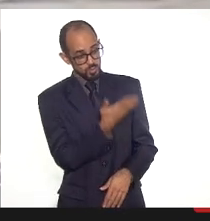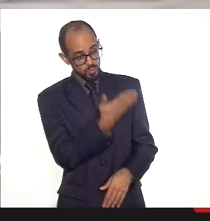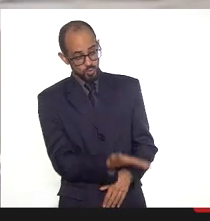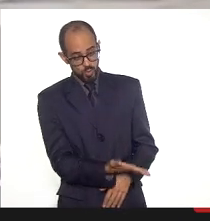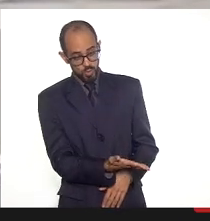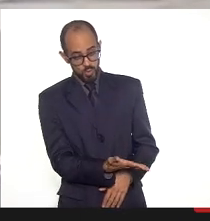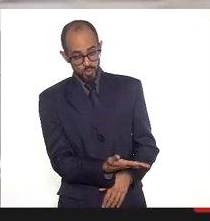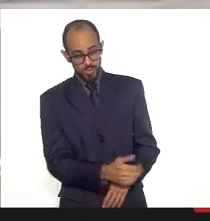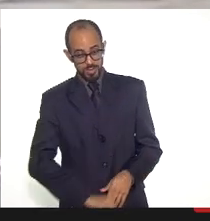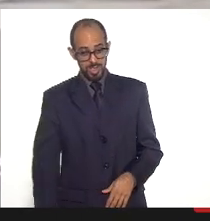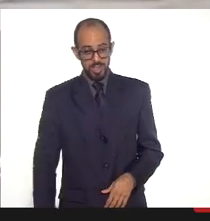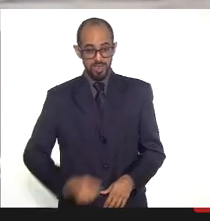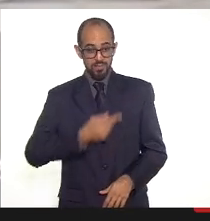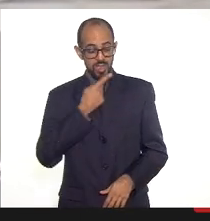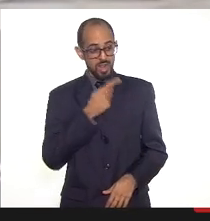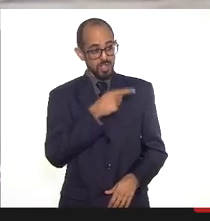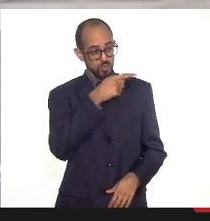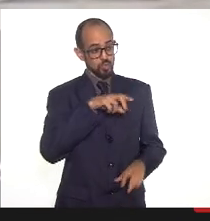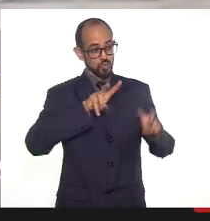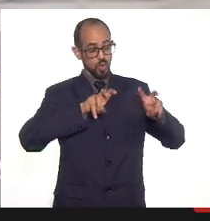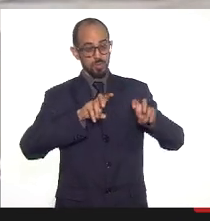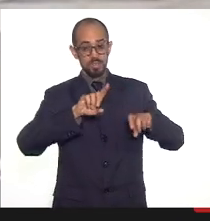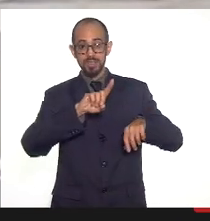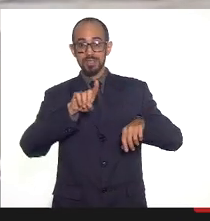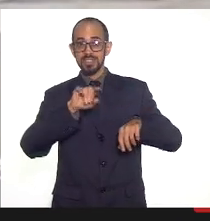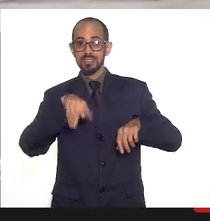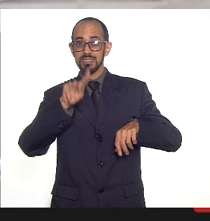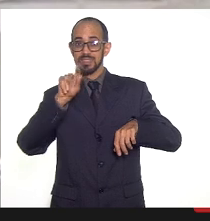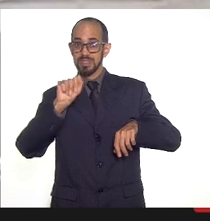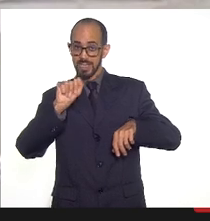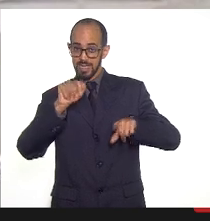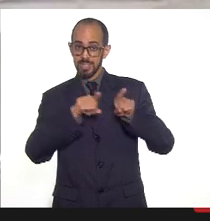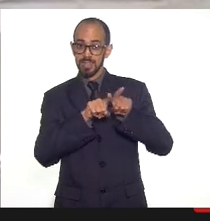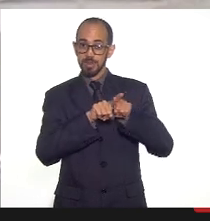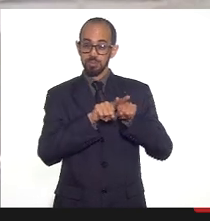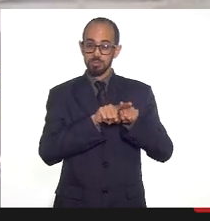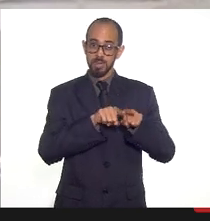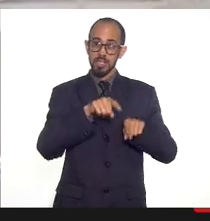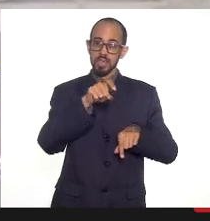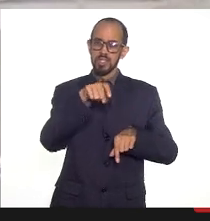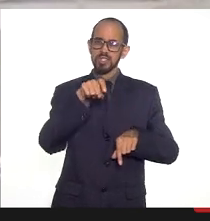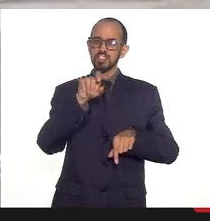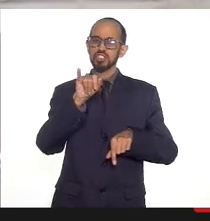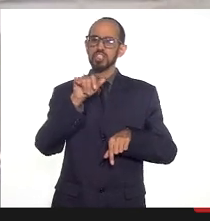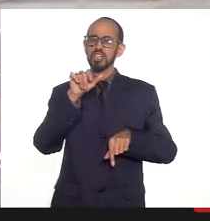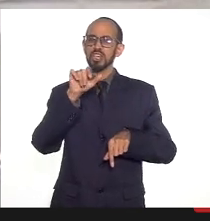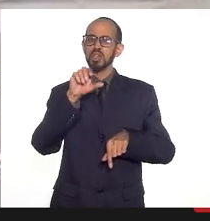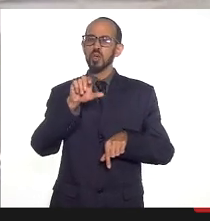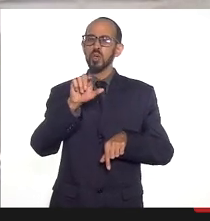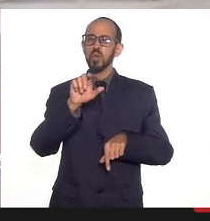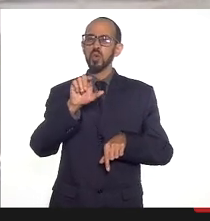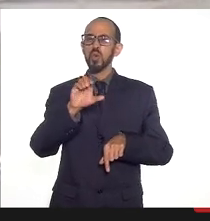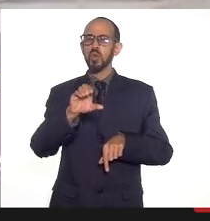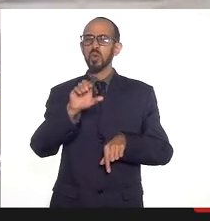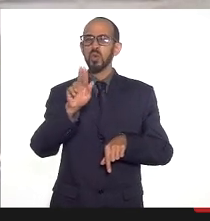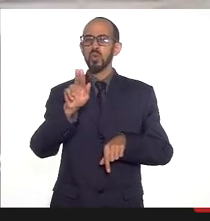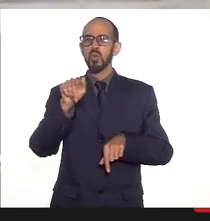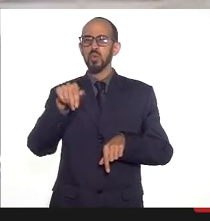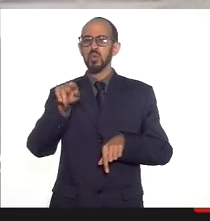zika e chikungunya quando nós deputadas estávamos aqui muito preocupadas com a